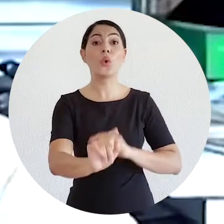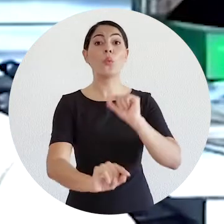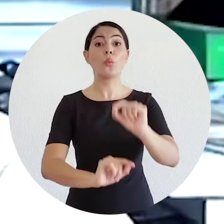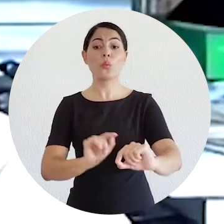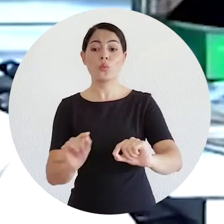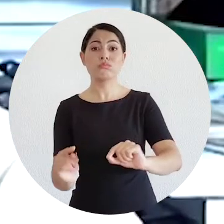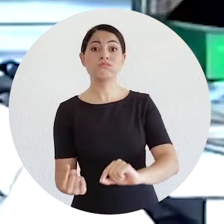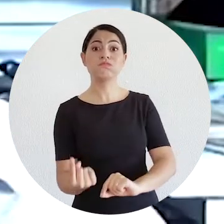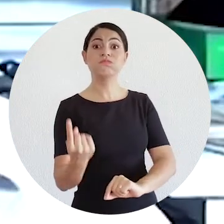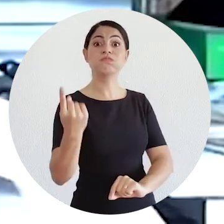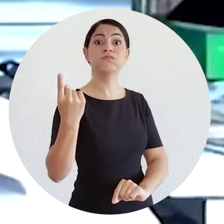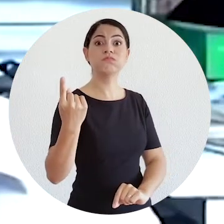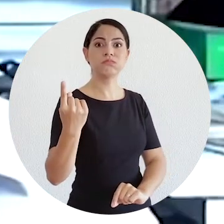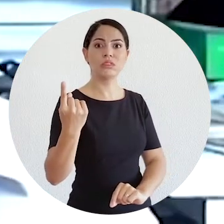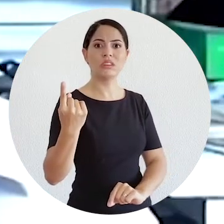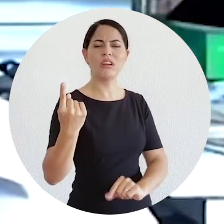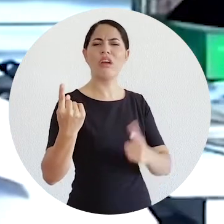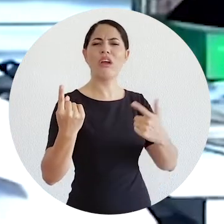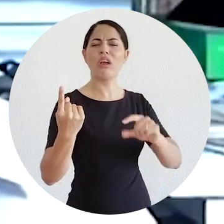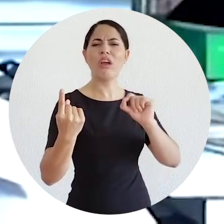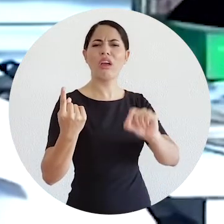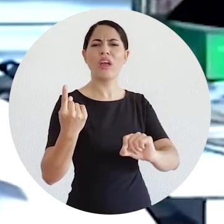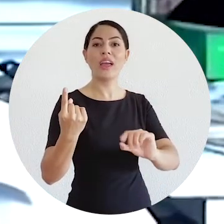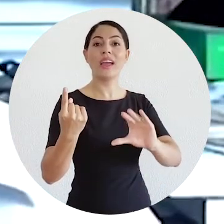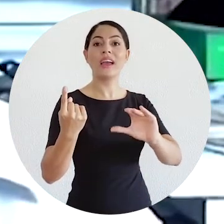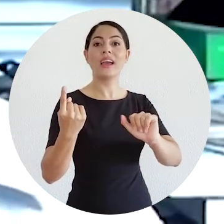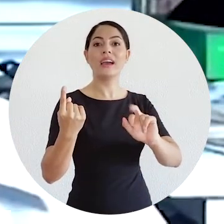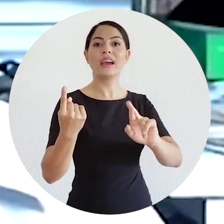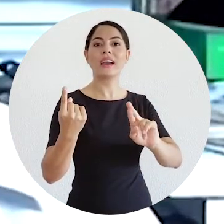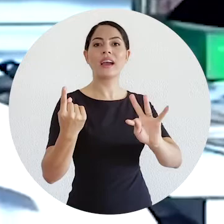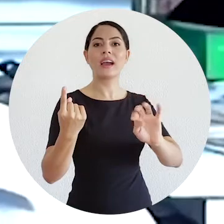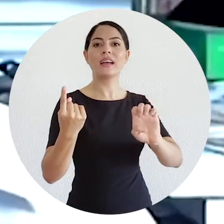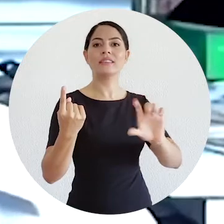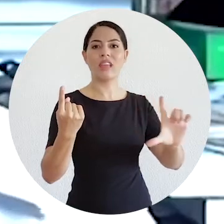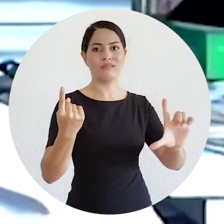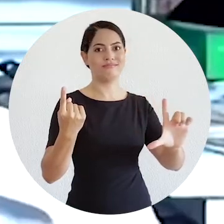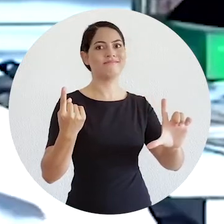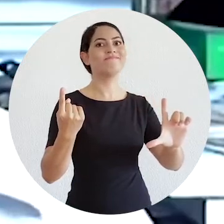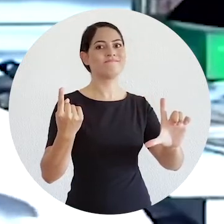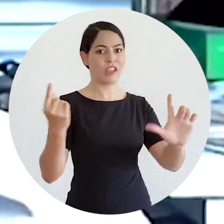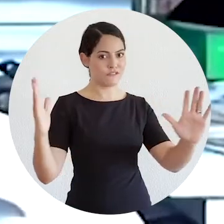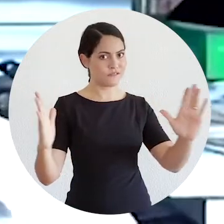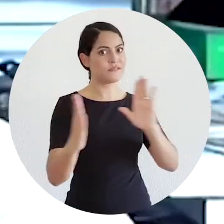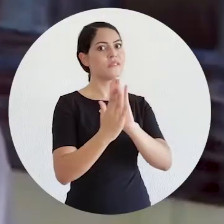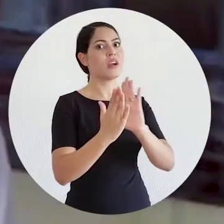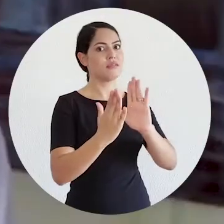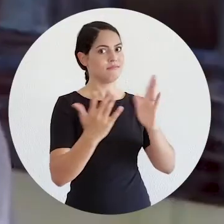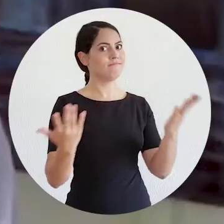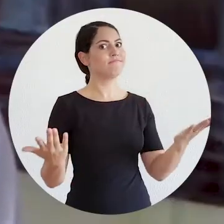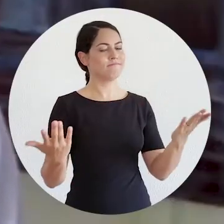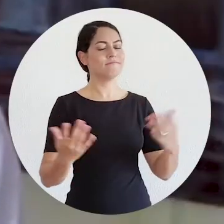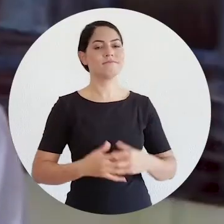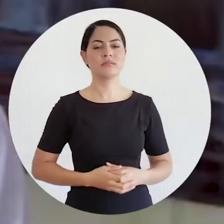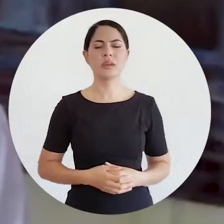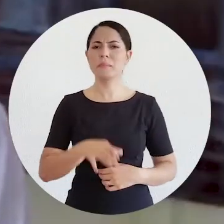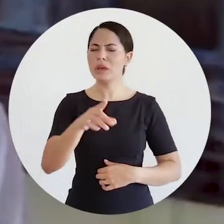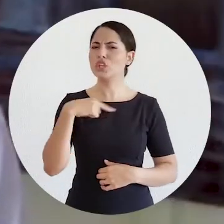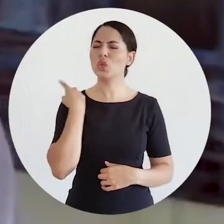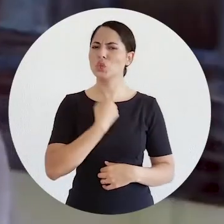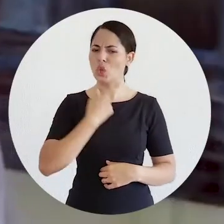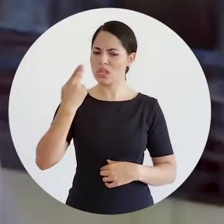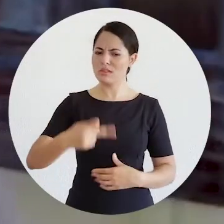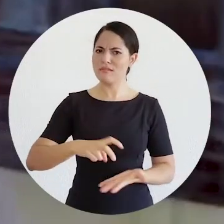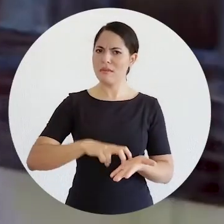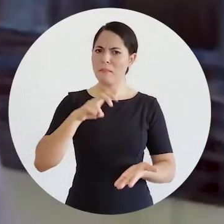mas a interação que está por trás de um cartel, o face a face, o cara a cara... E a provocação dessa